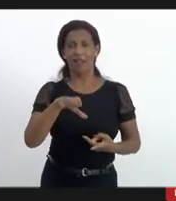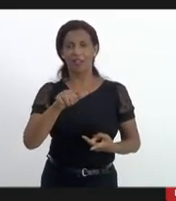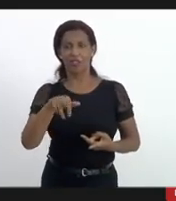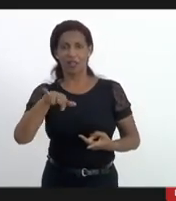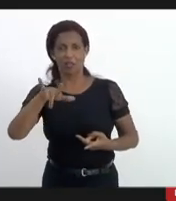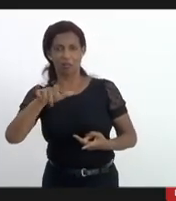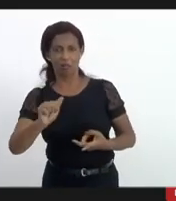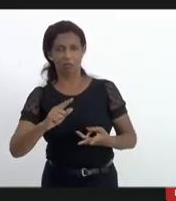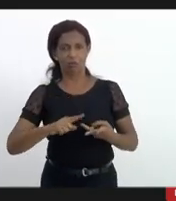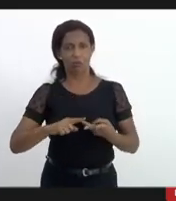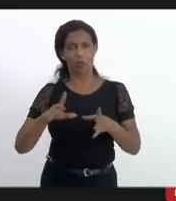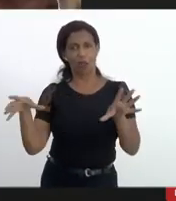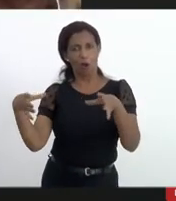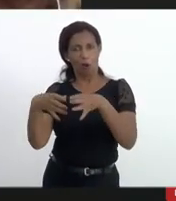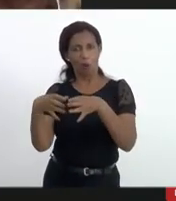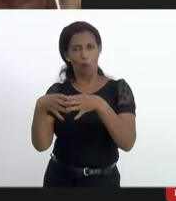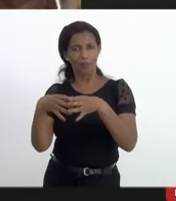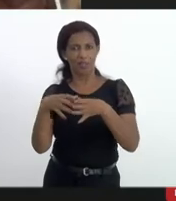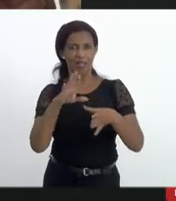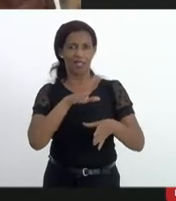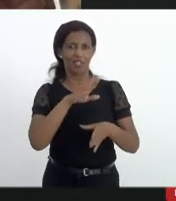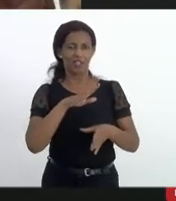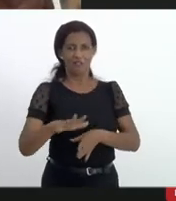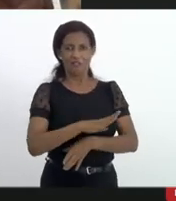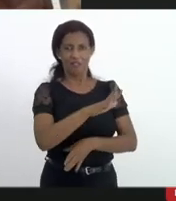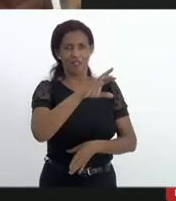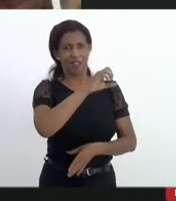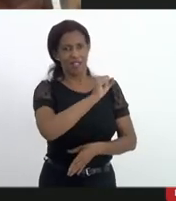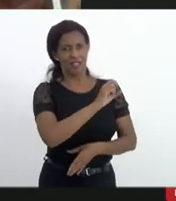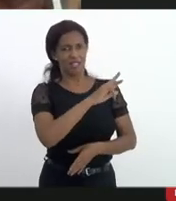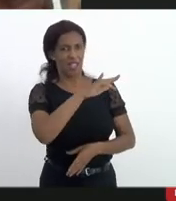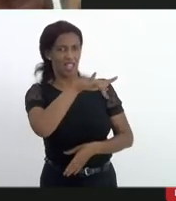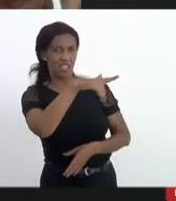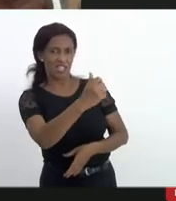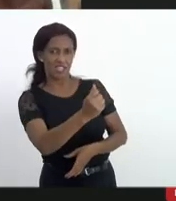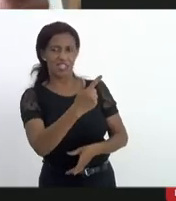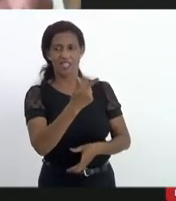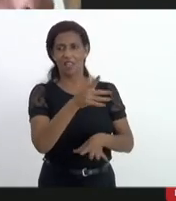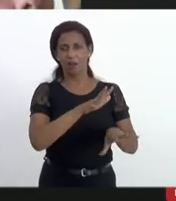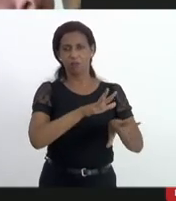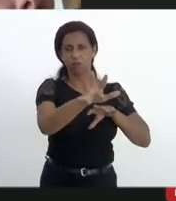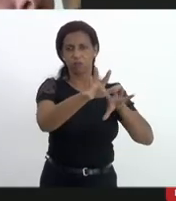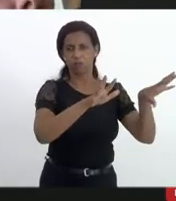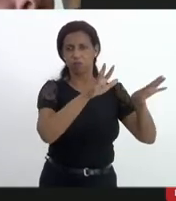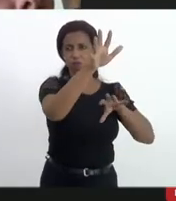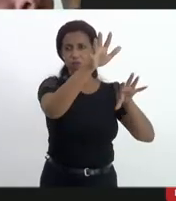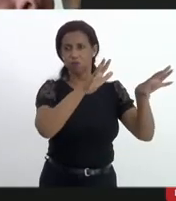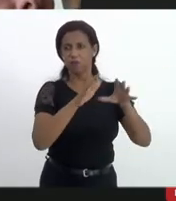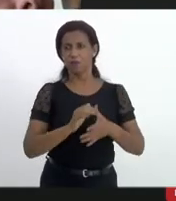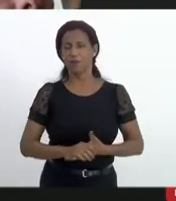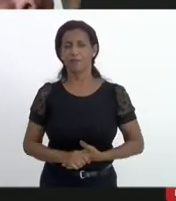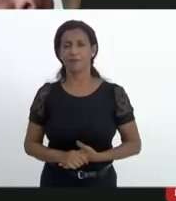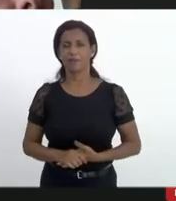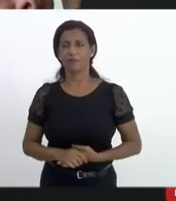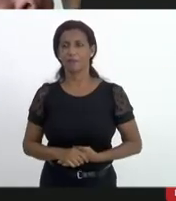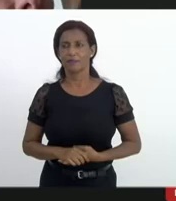comunidades as comunidades da Serrinha e da Vera elas ficavam reclusas